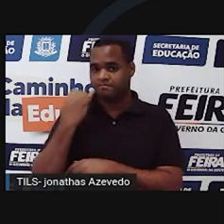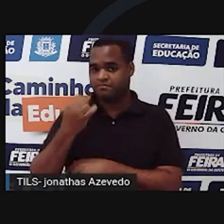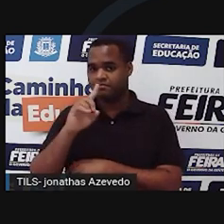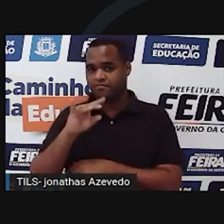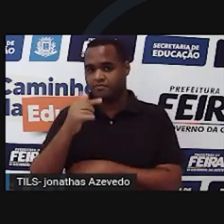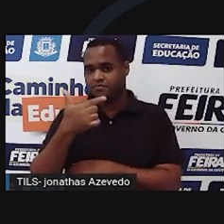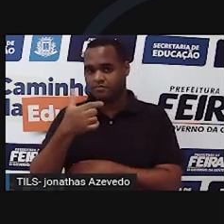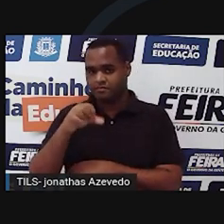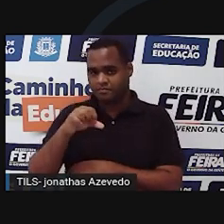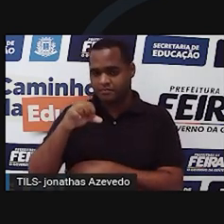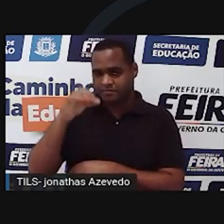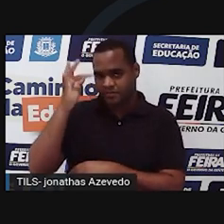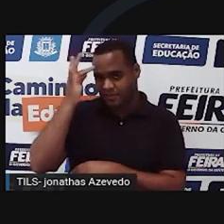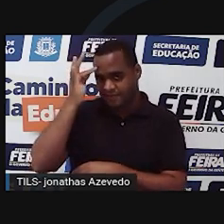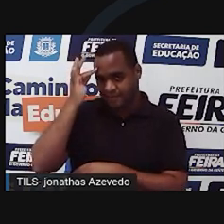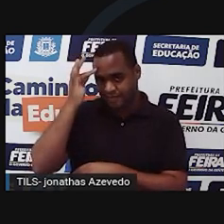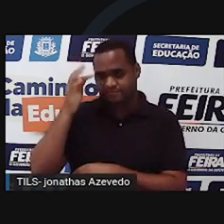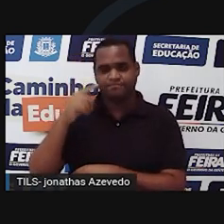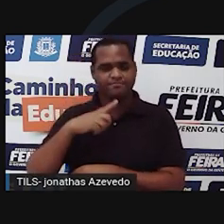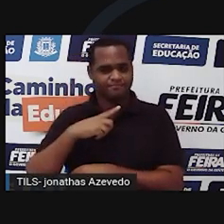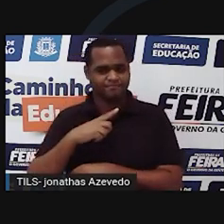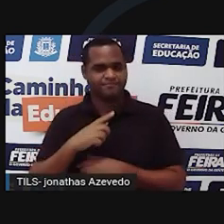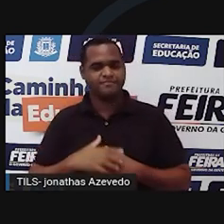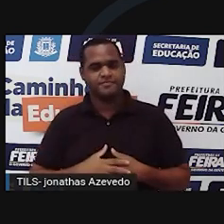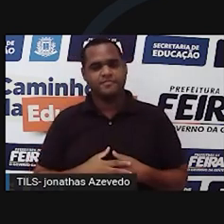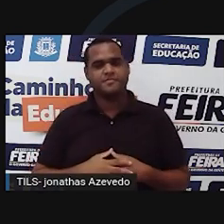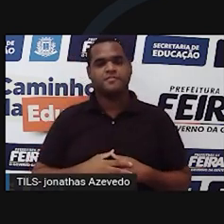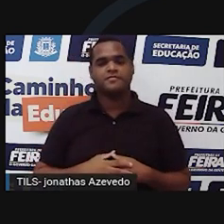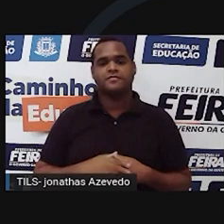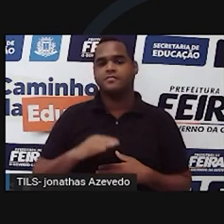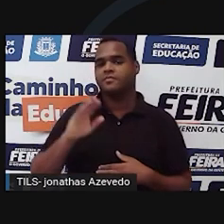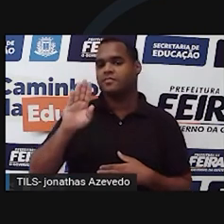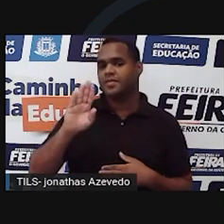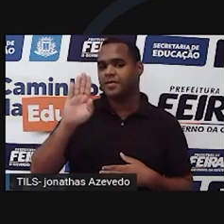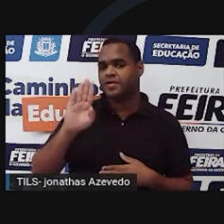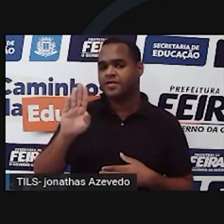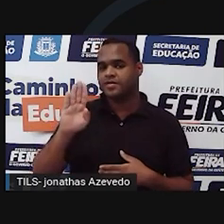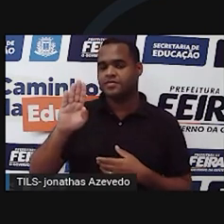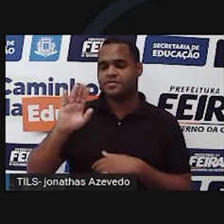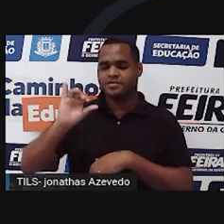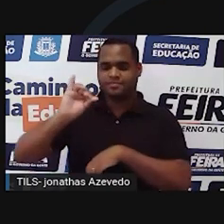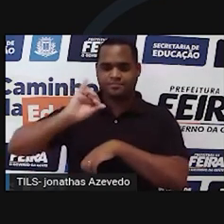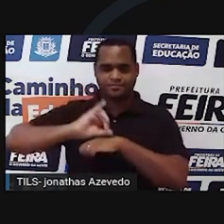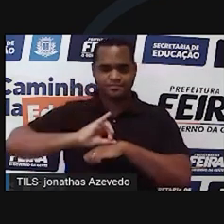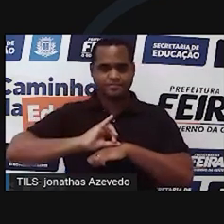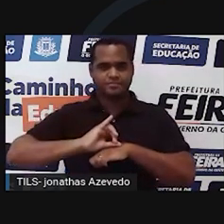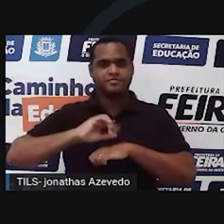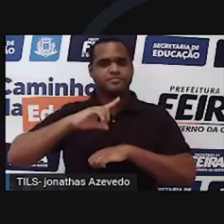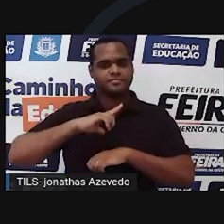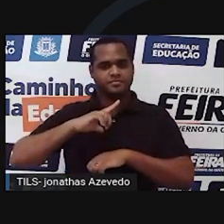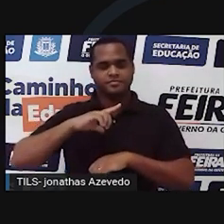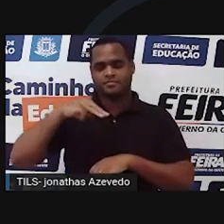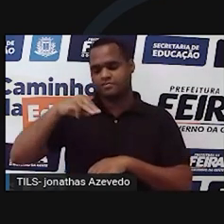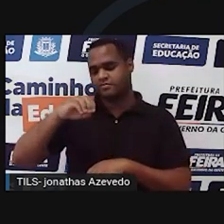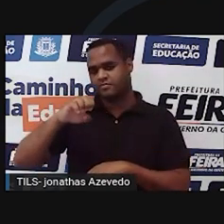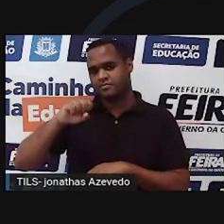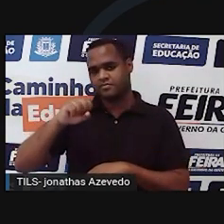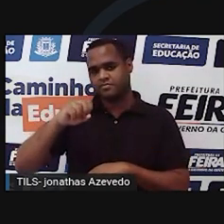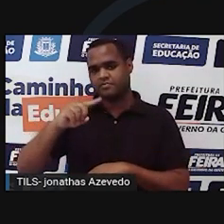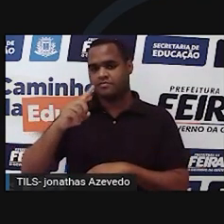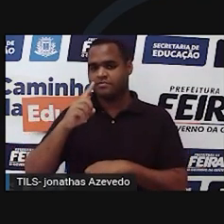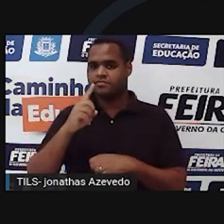fevereiro, nos anos bissextos. Muito bem, a Babilônia foi a capital da Mesopotâmia duas vezes, no século